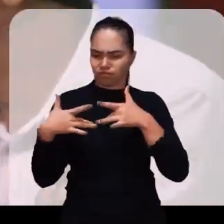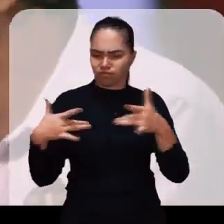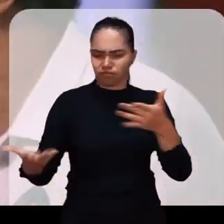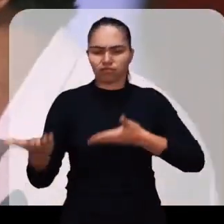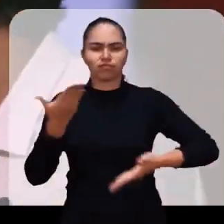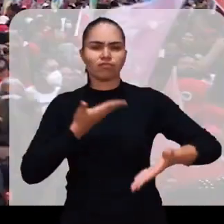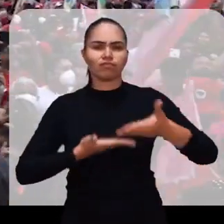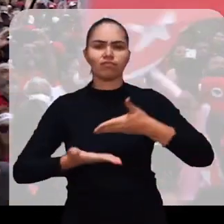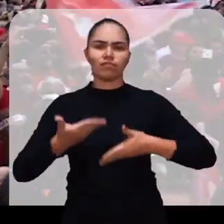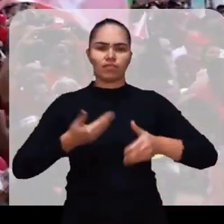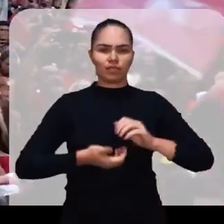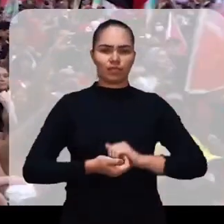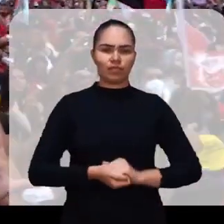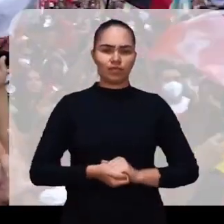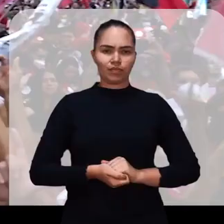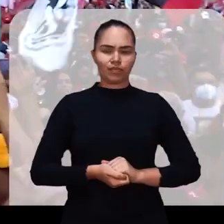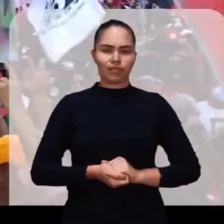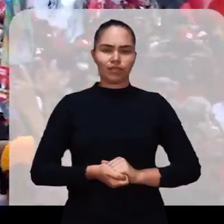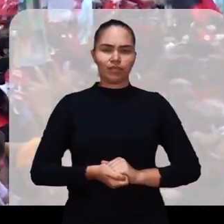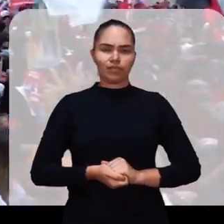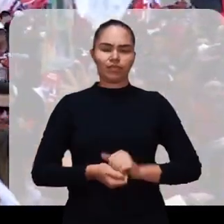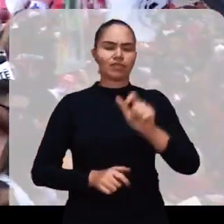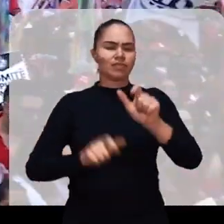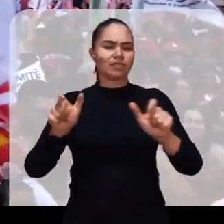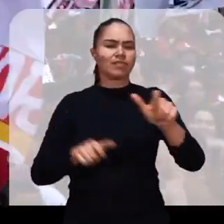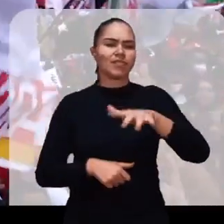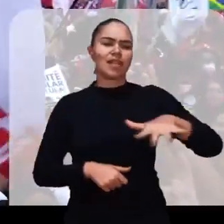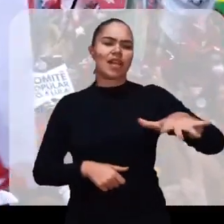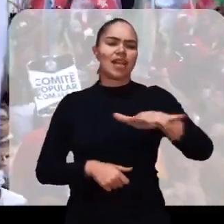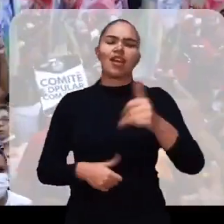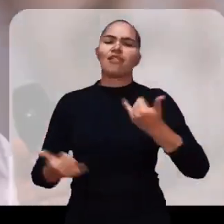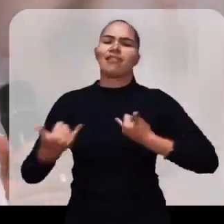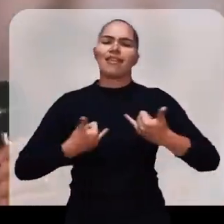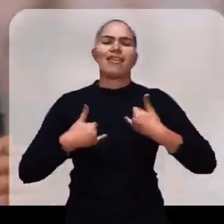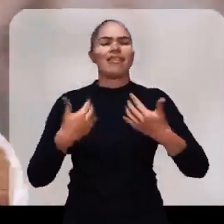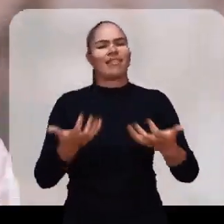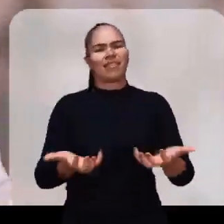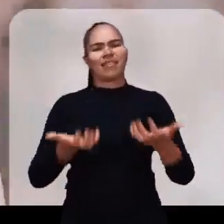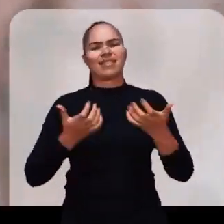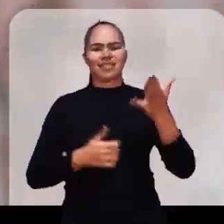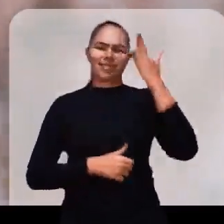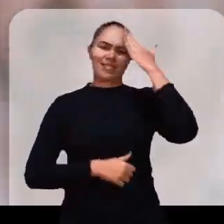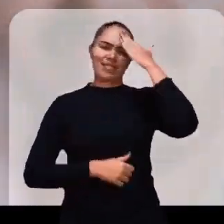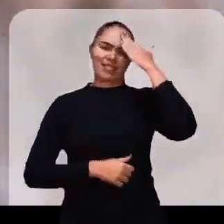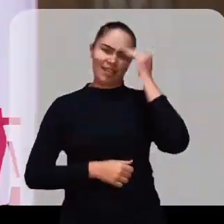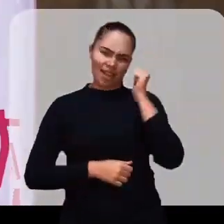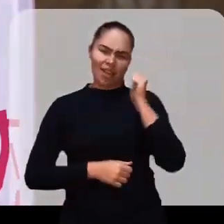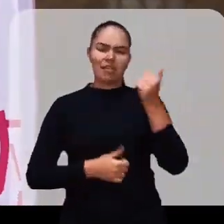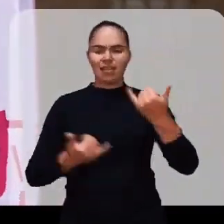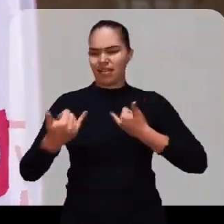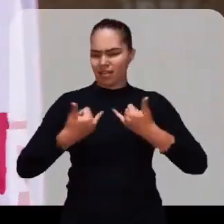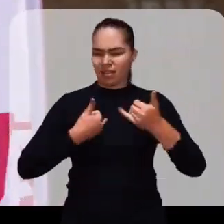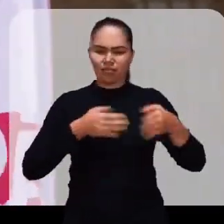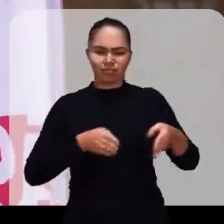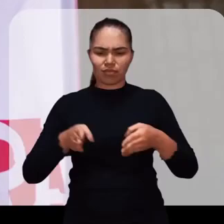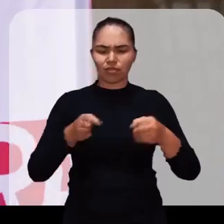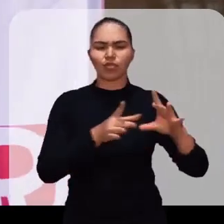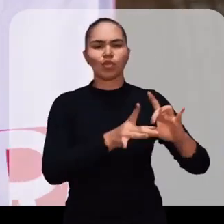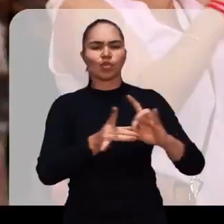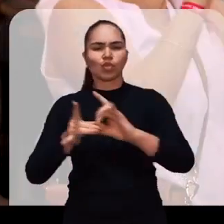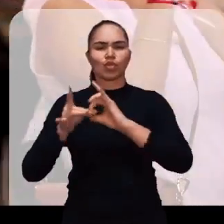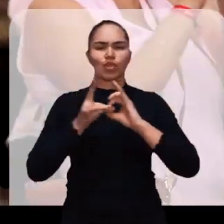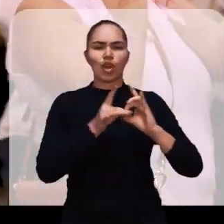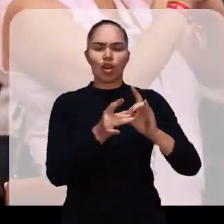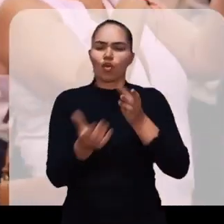companheirismo, é fraternidade E o povo já nos disse o caminho O